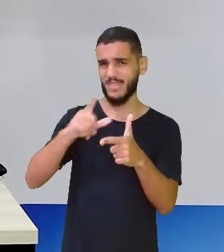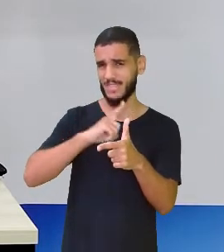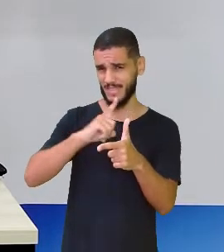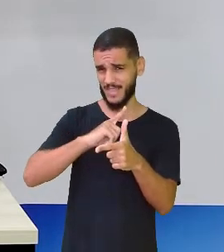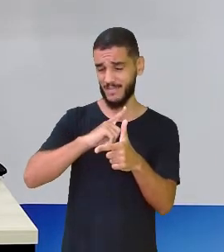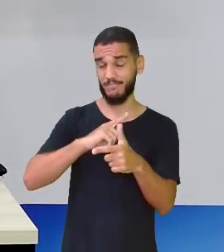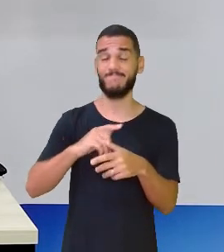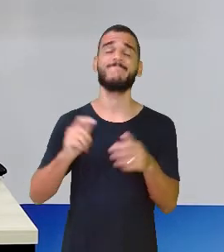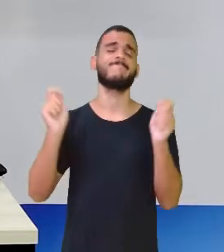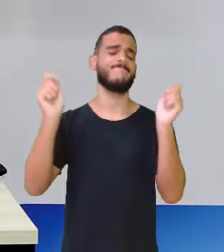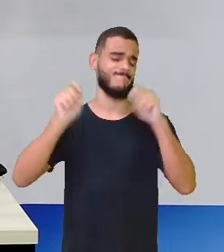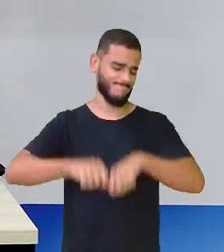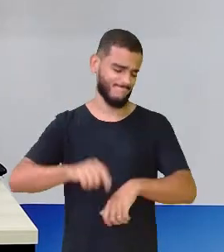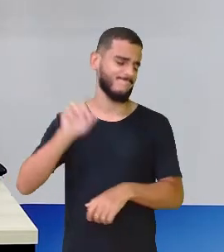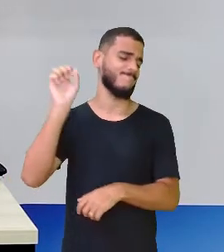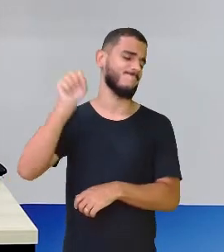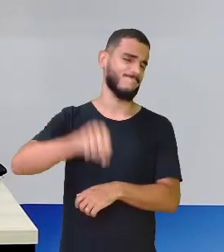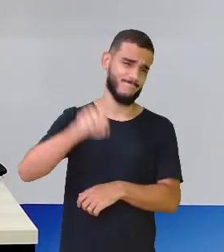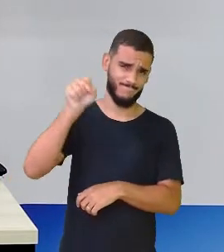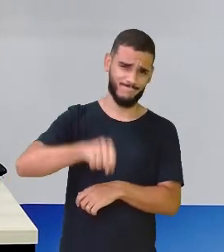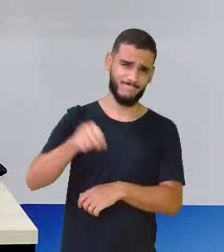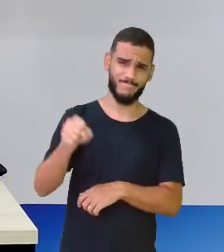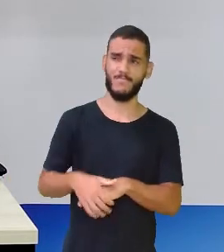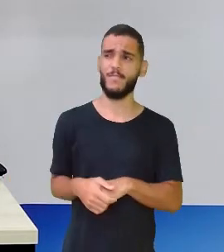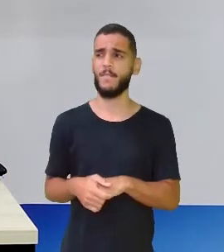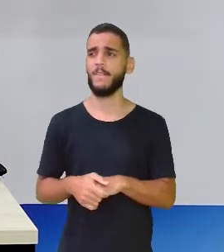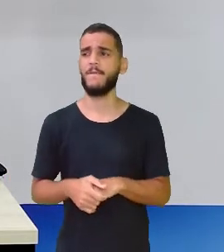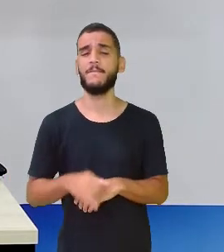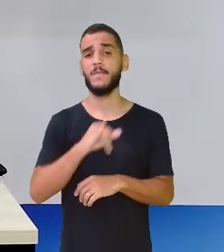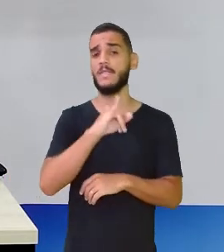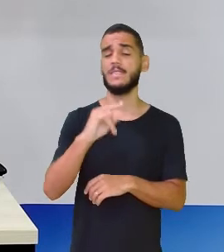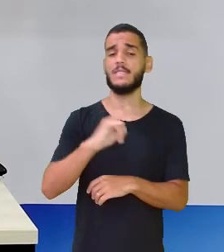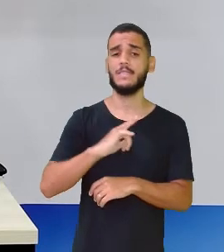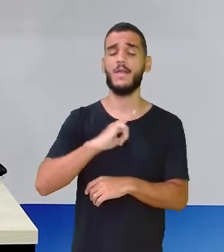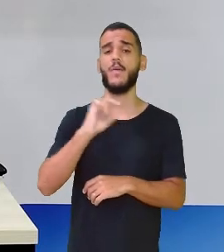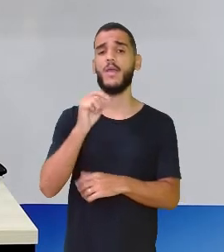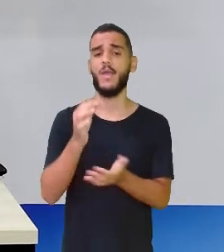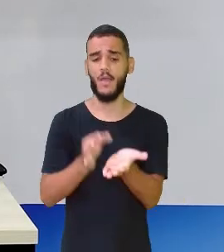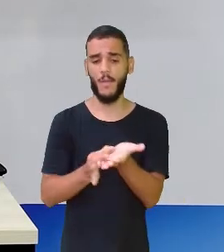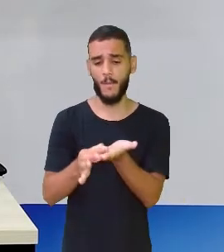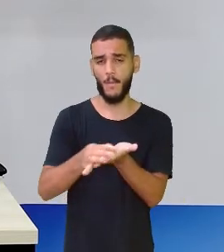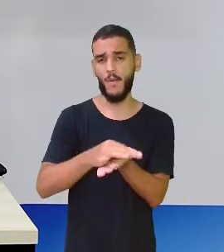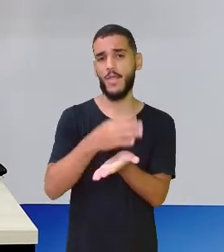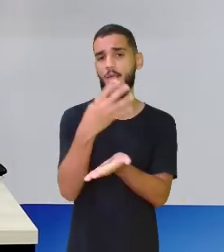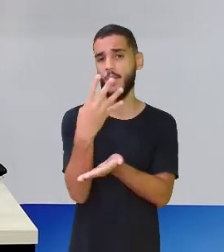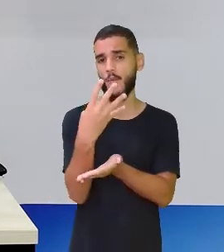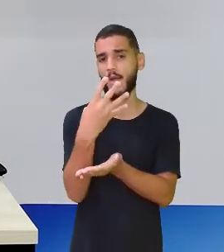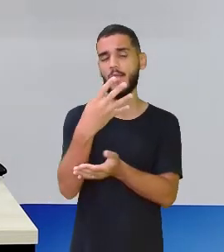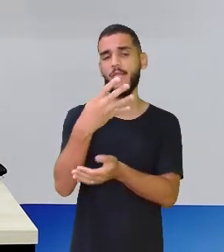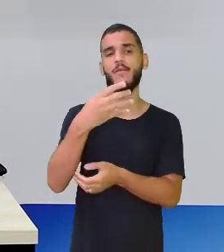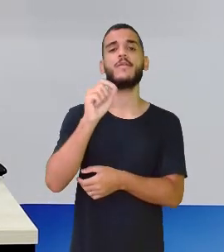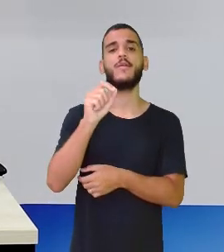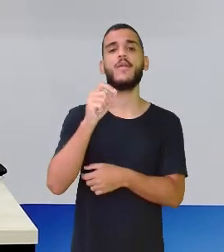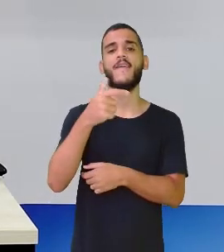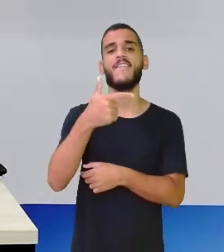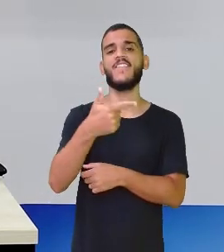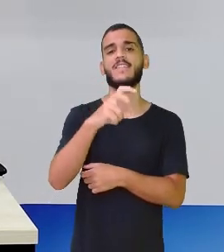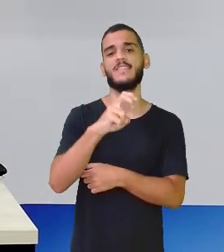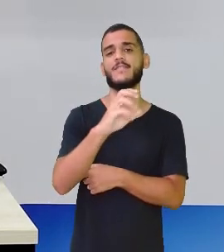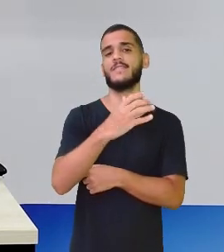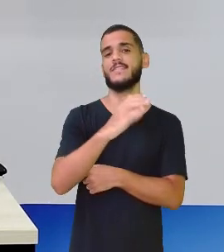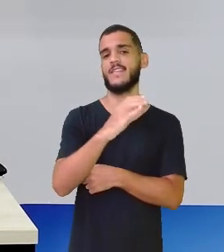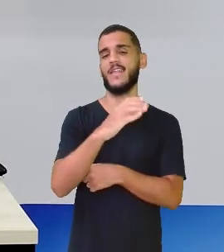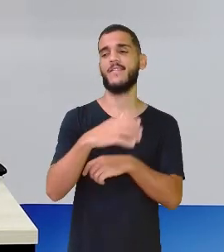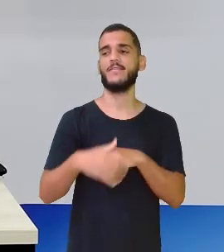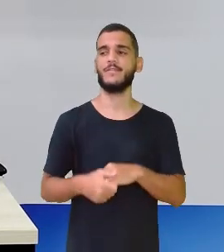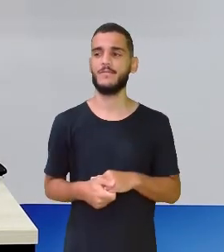Preste atenção. Se eu tiver quatro moedinhas de 25 centavos. Quanto